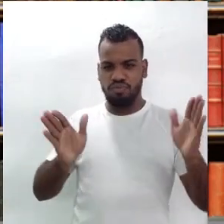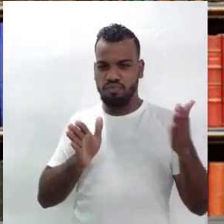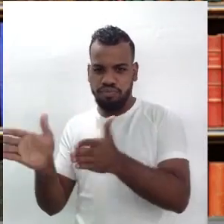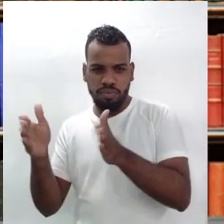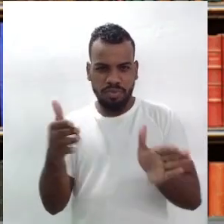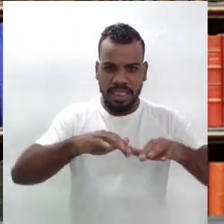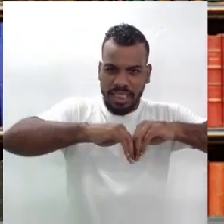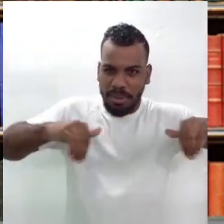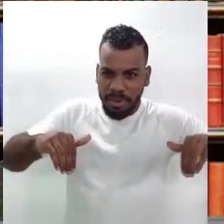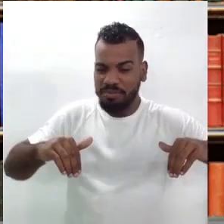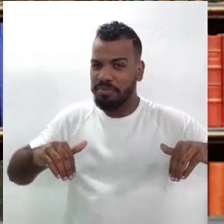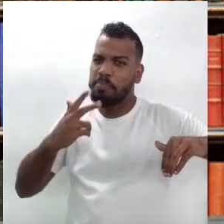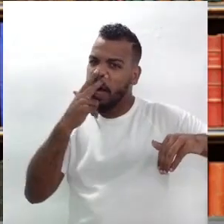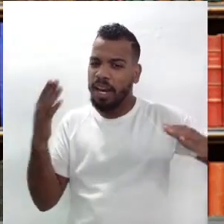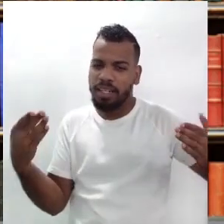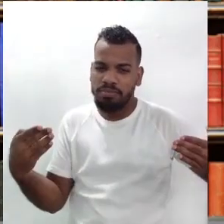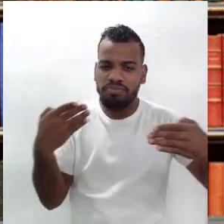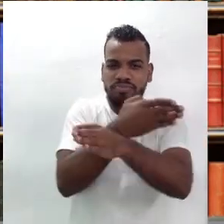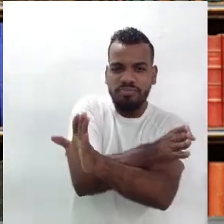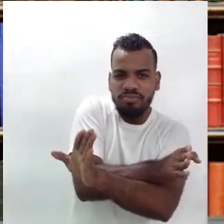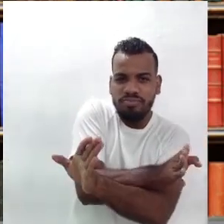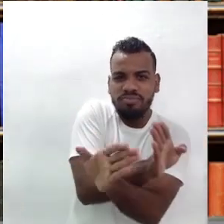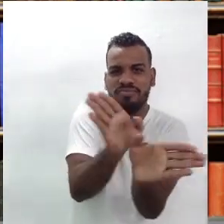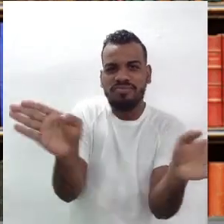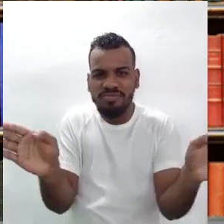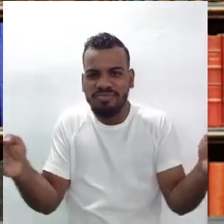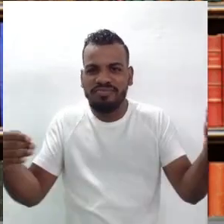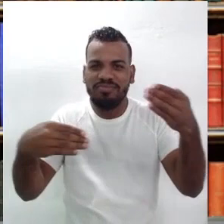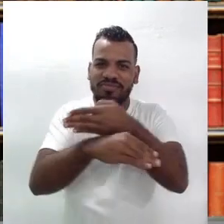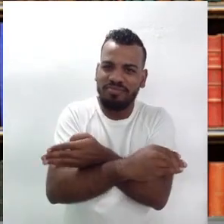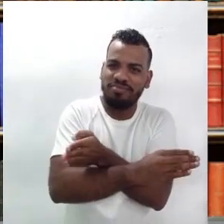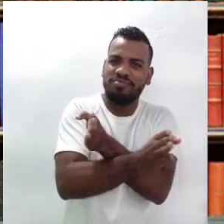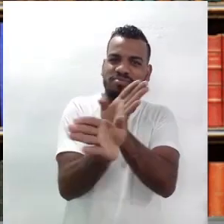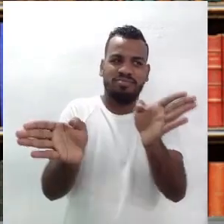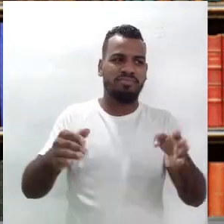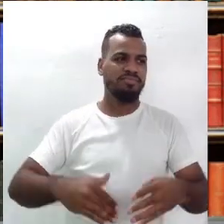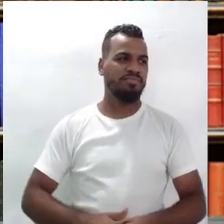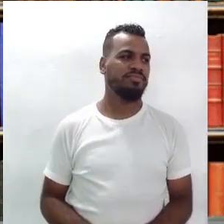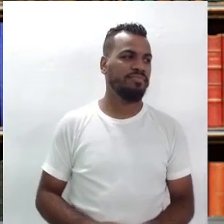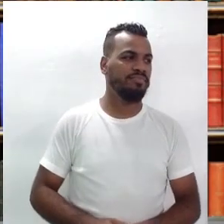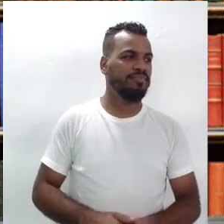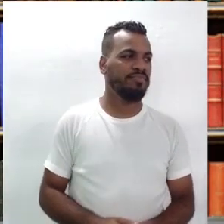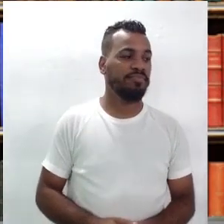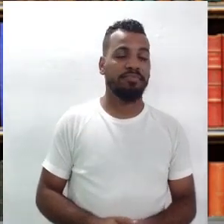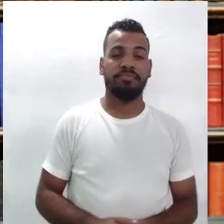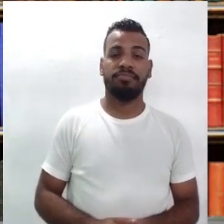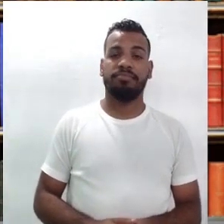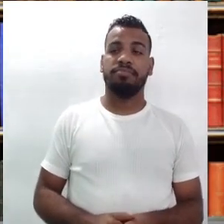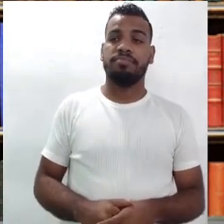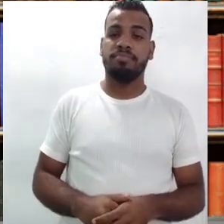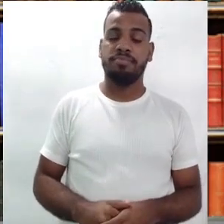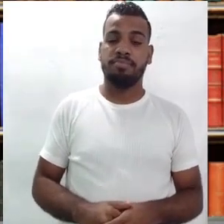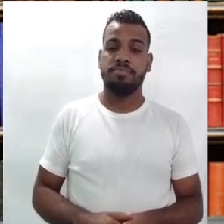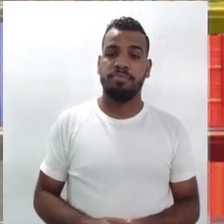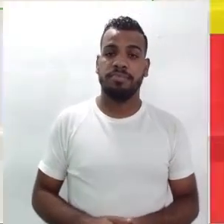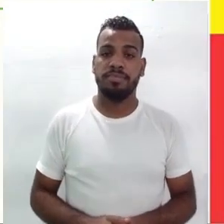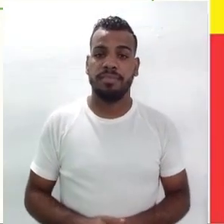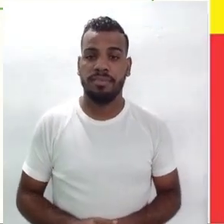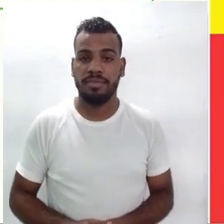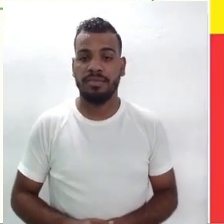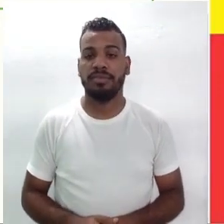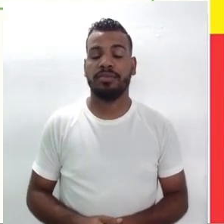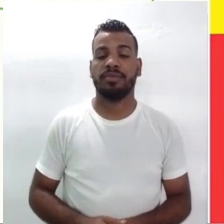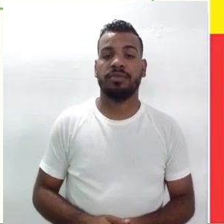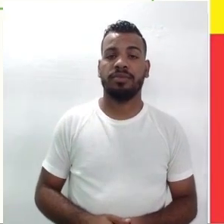branco como temática dentro da obra de Ariano. Professor Ricardo, vou lhe dizer, voltando para a tela, certo?